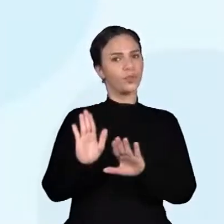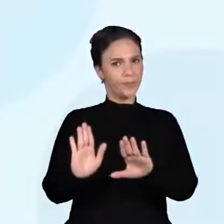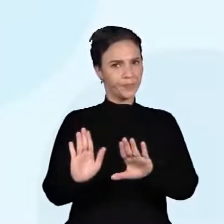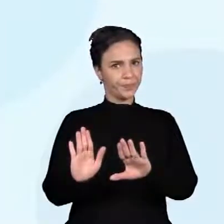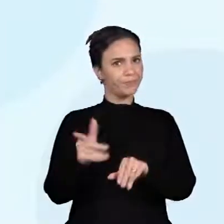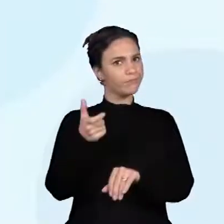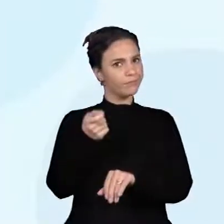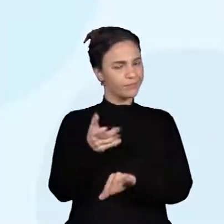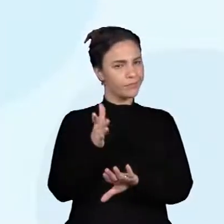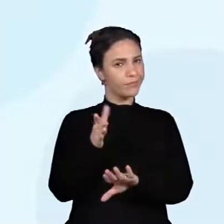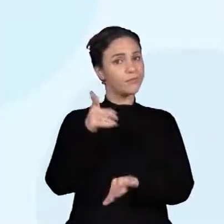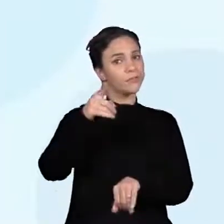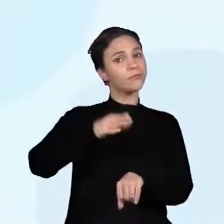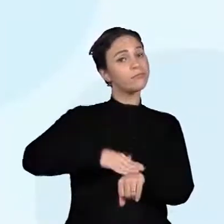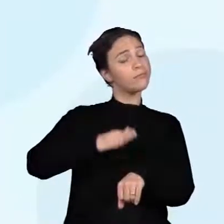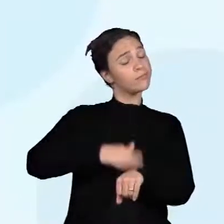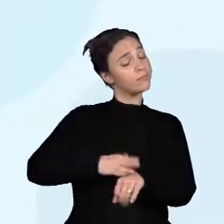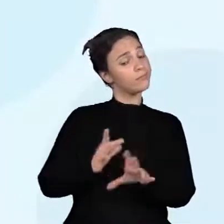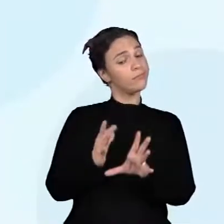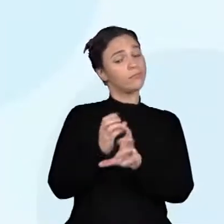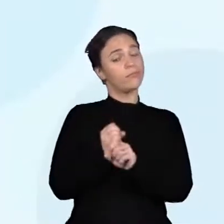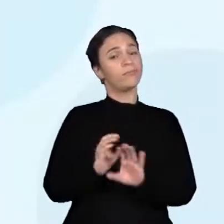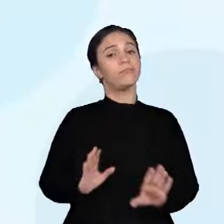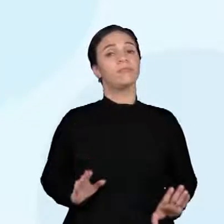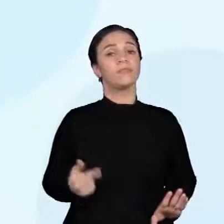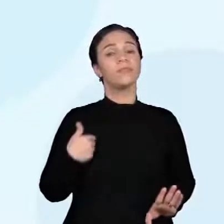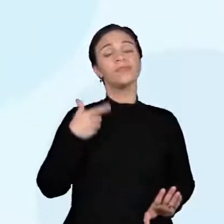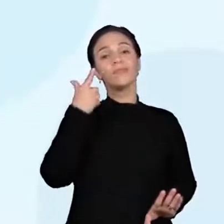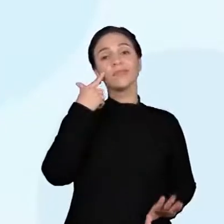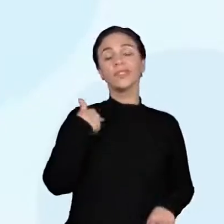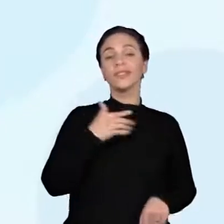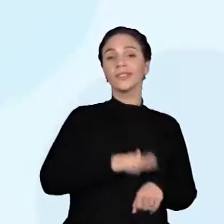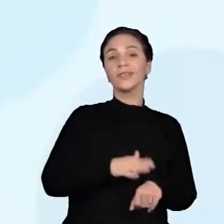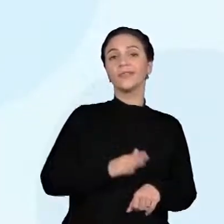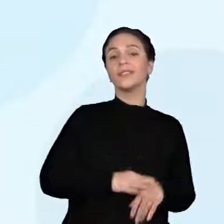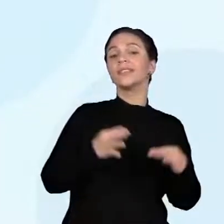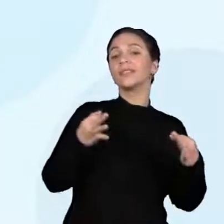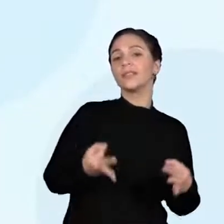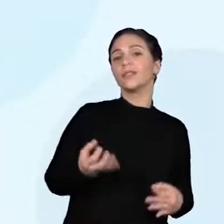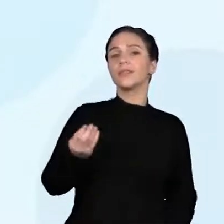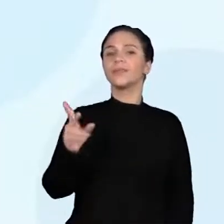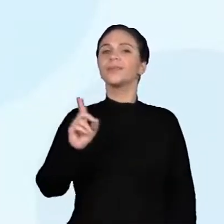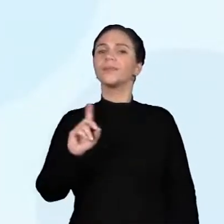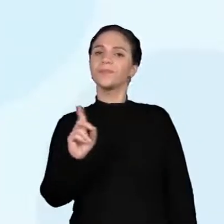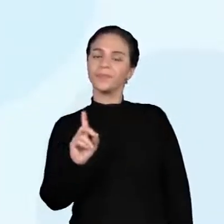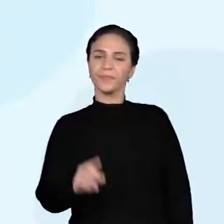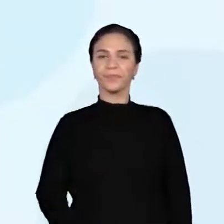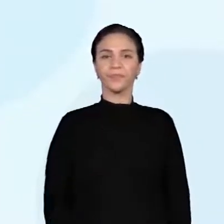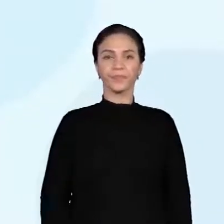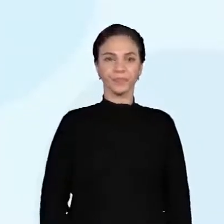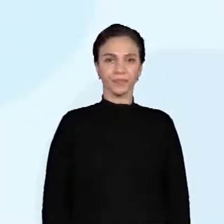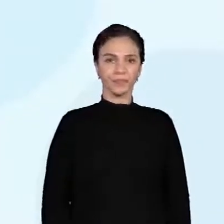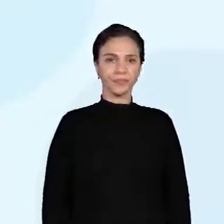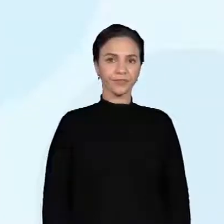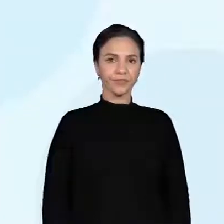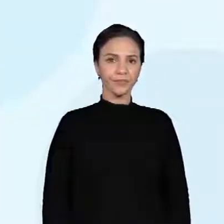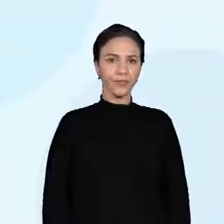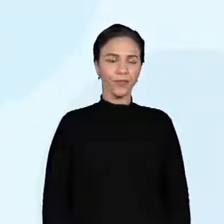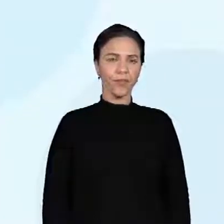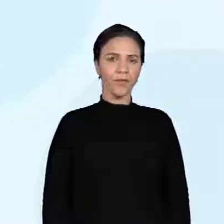Porque vocês é que vão adicionar para ver se nós fizemos, tivemos o mesmo pensamento. Você adicionar